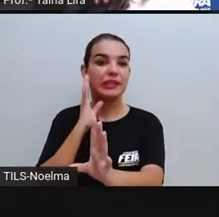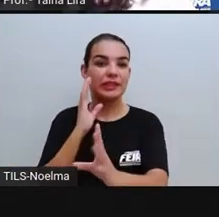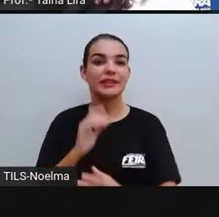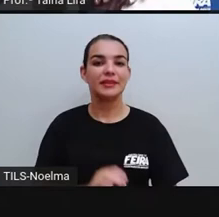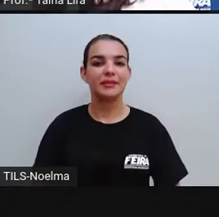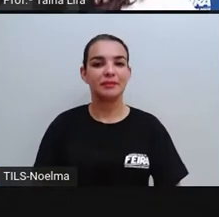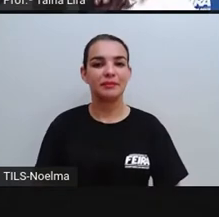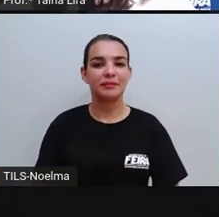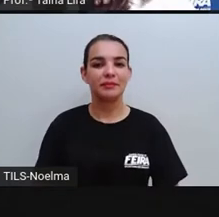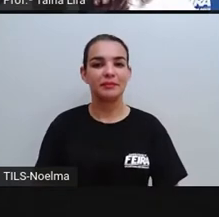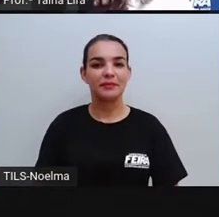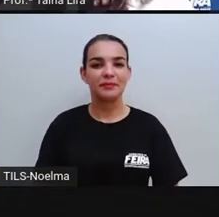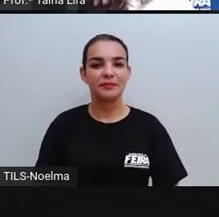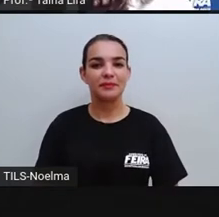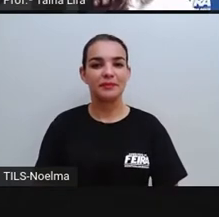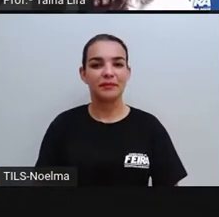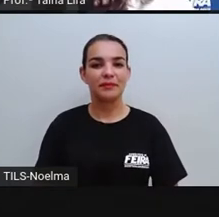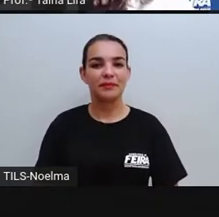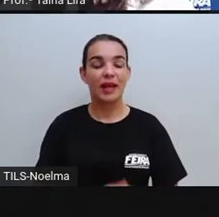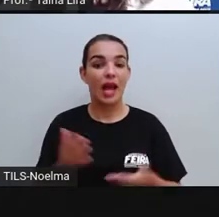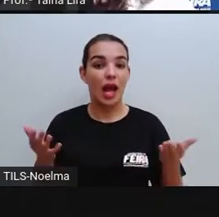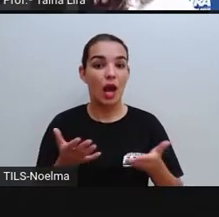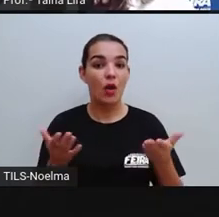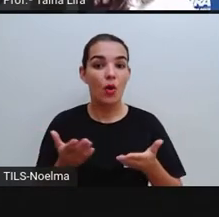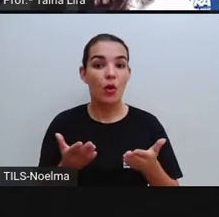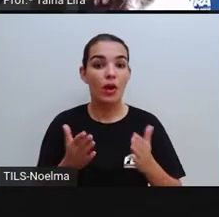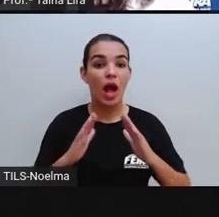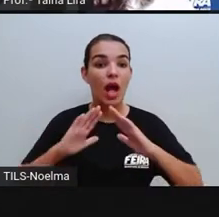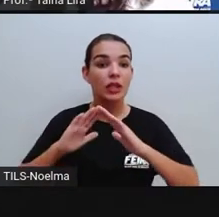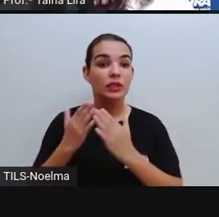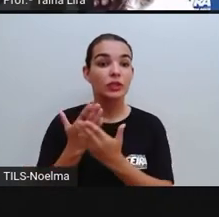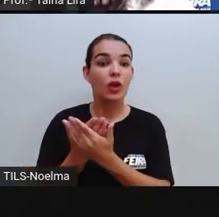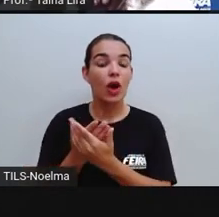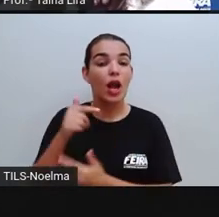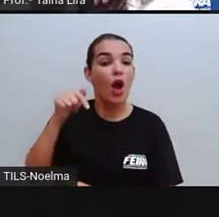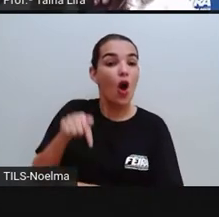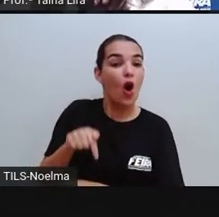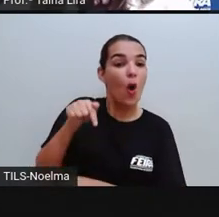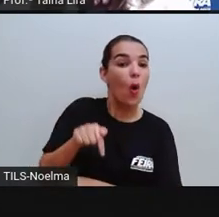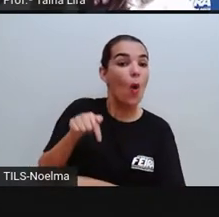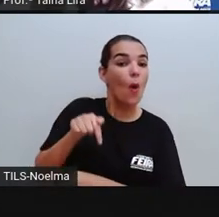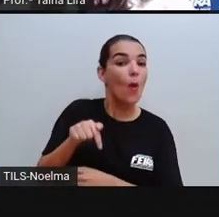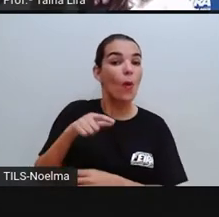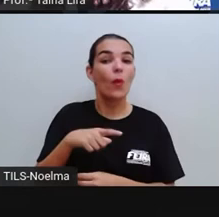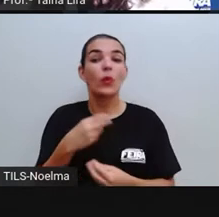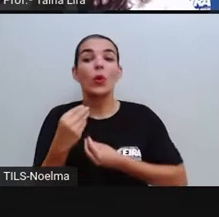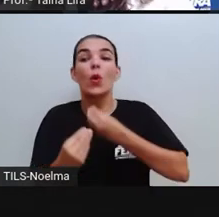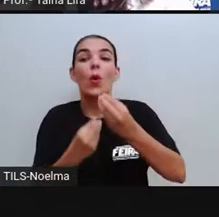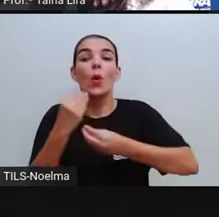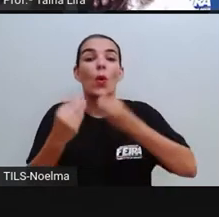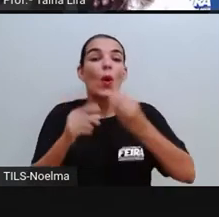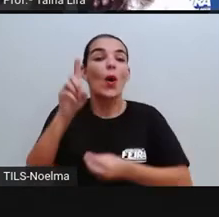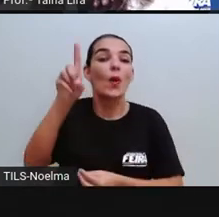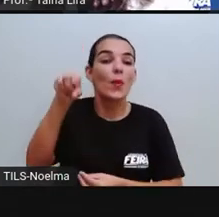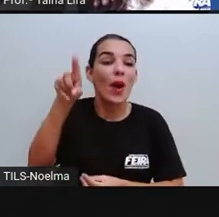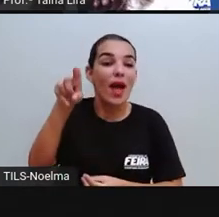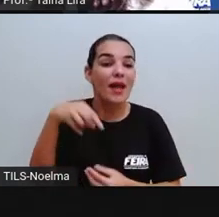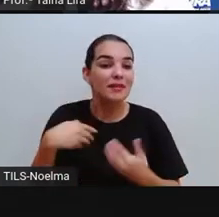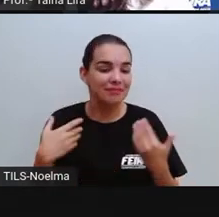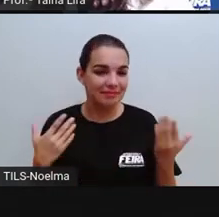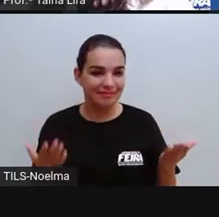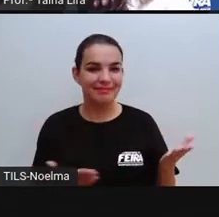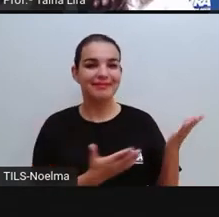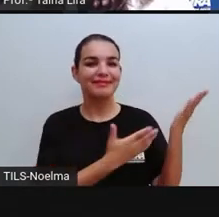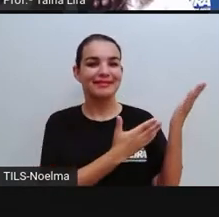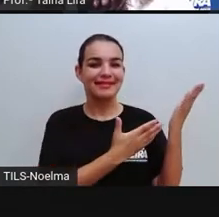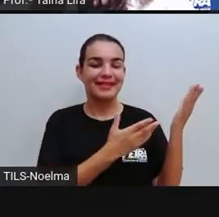Agora, olha só, vamos ver as escolas de hoje. Observem nessa